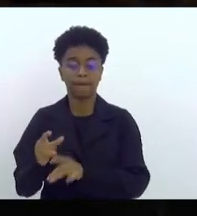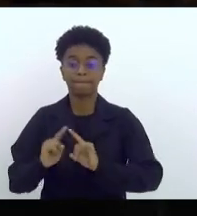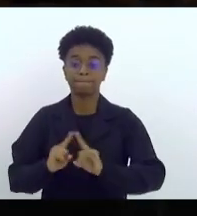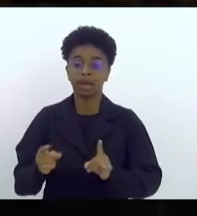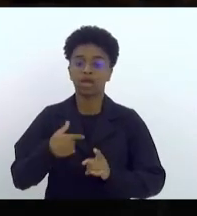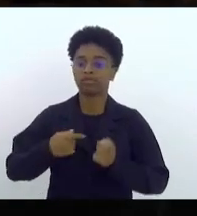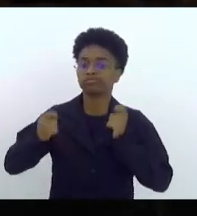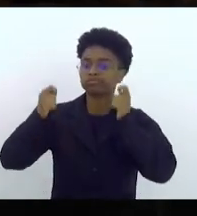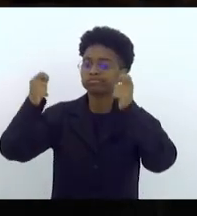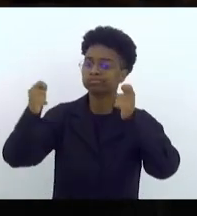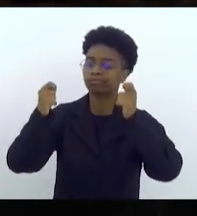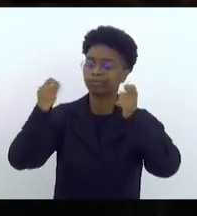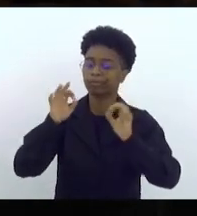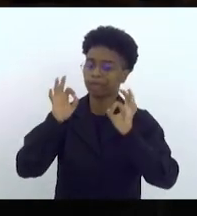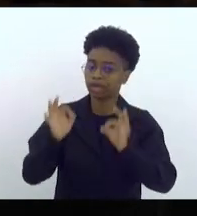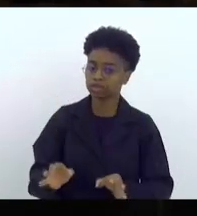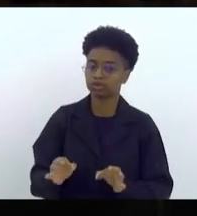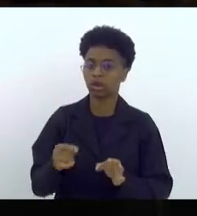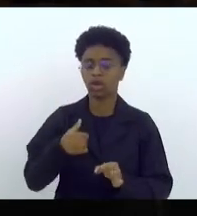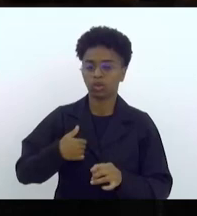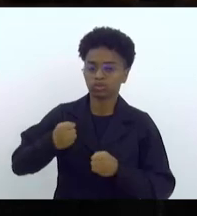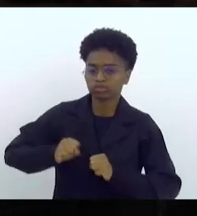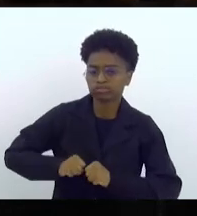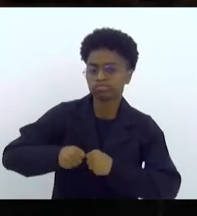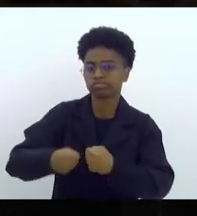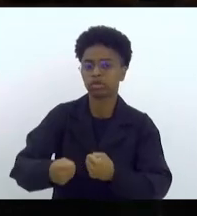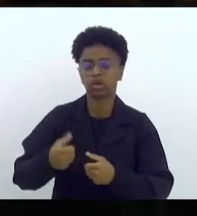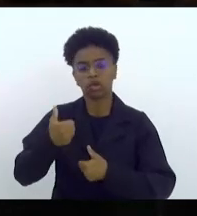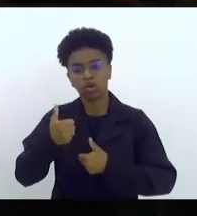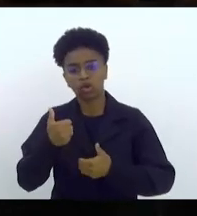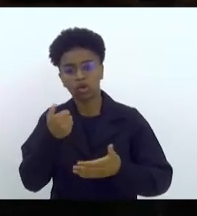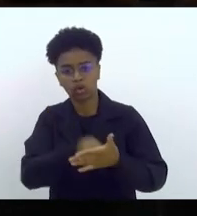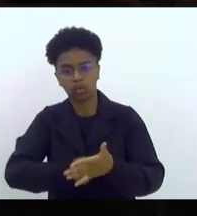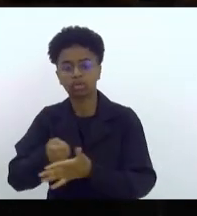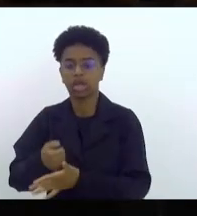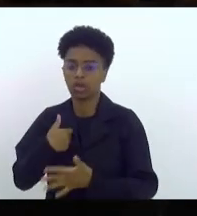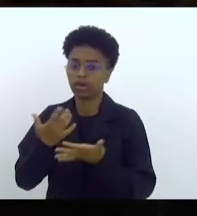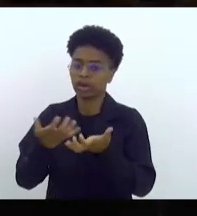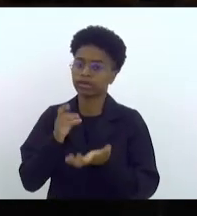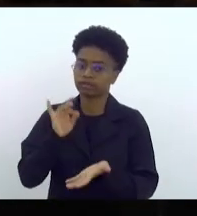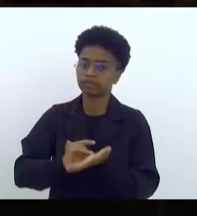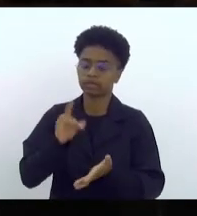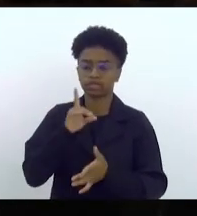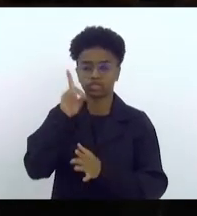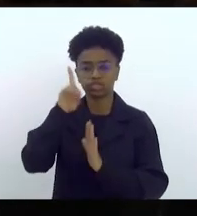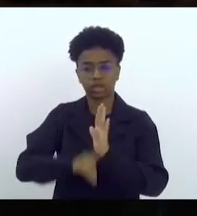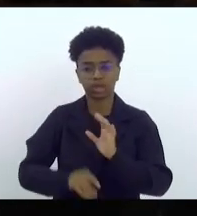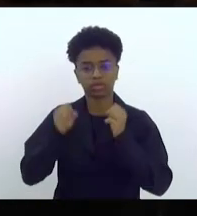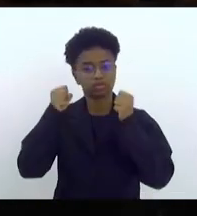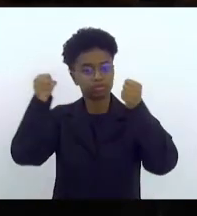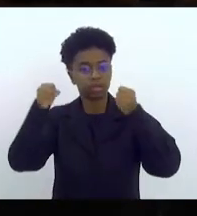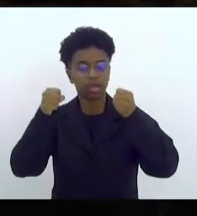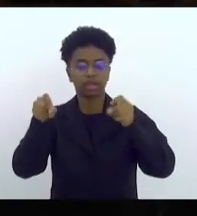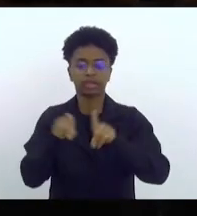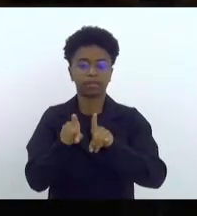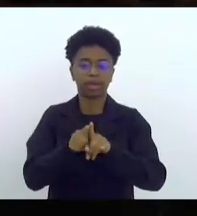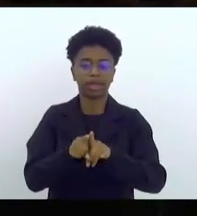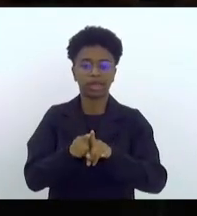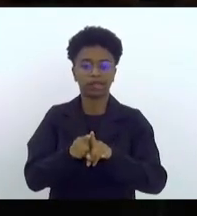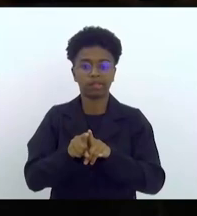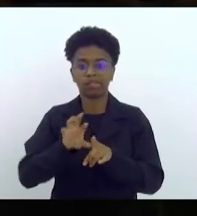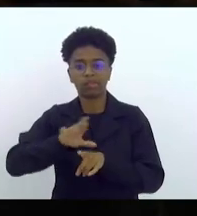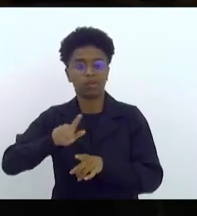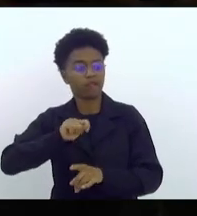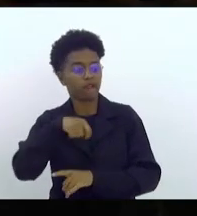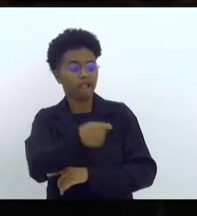uma militante, uma lutadora que exige o legítimo direito à manifestação e à não criminalização